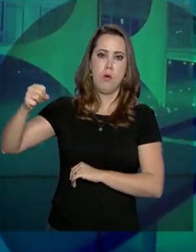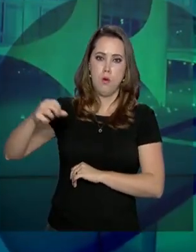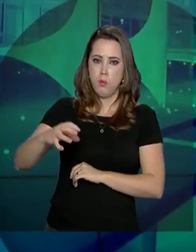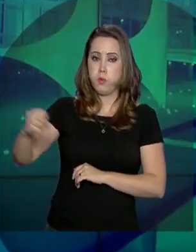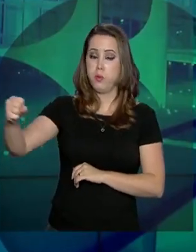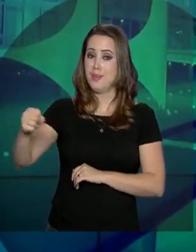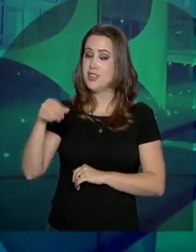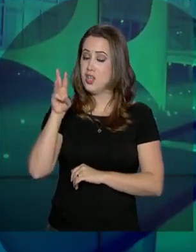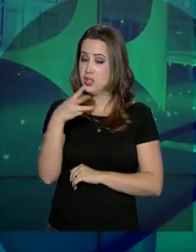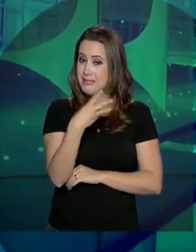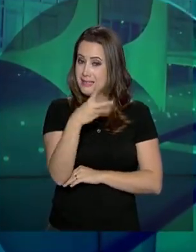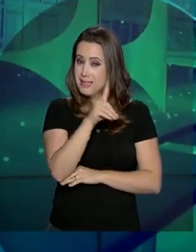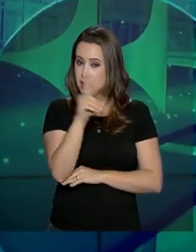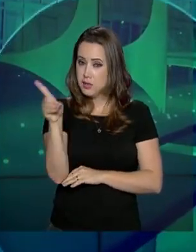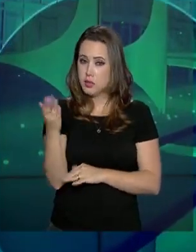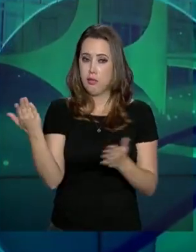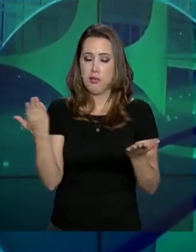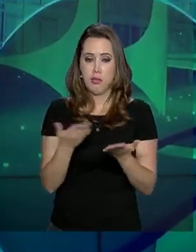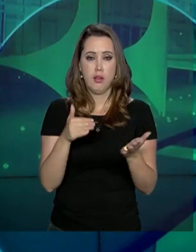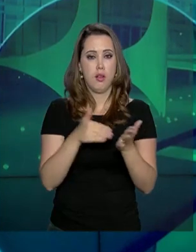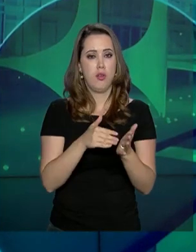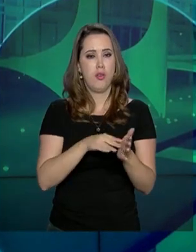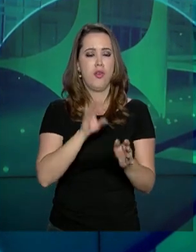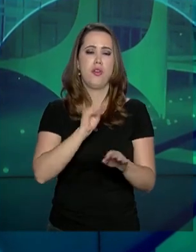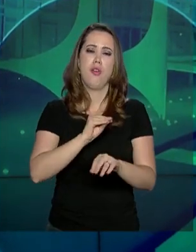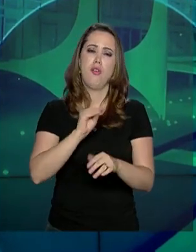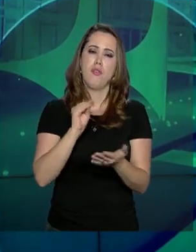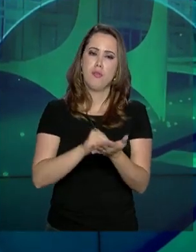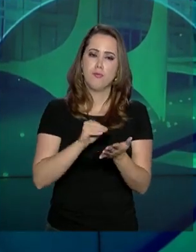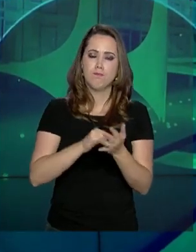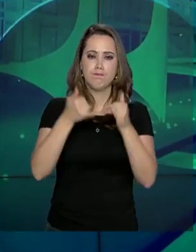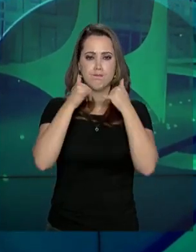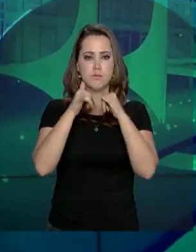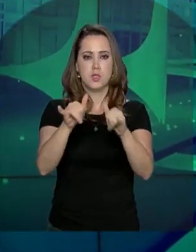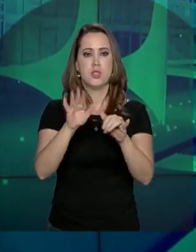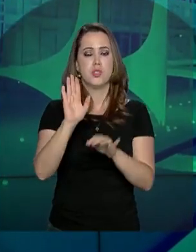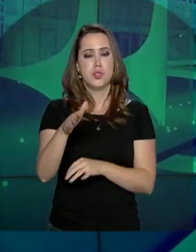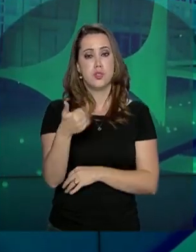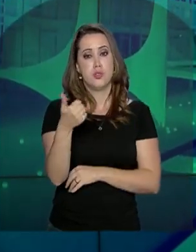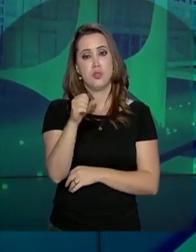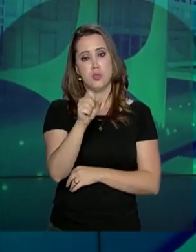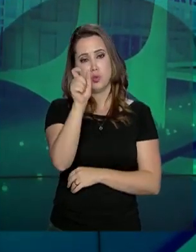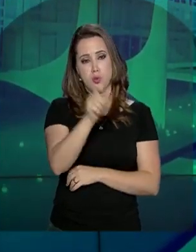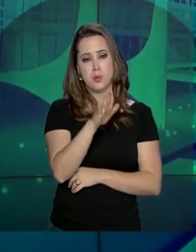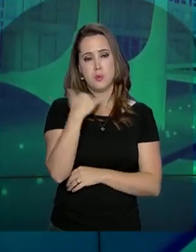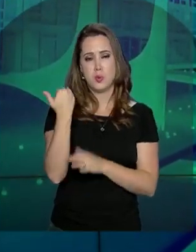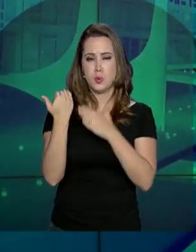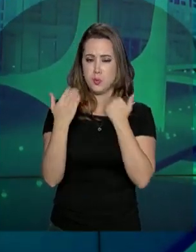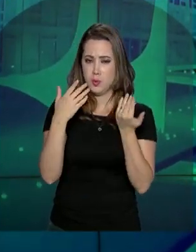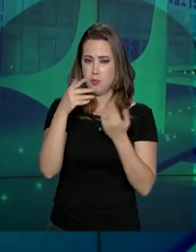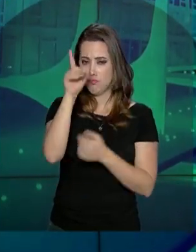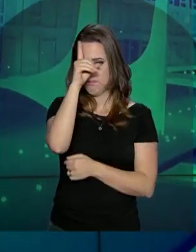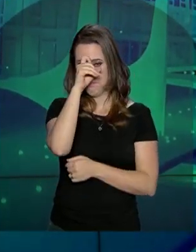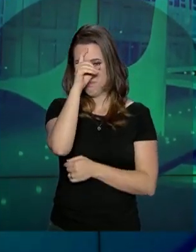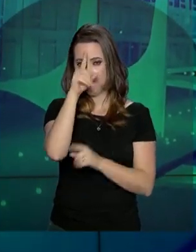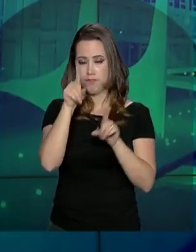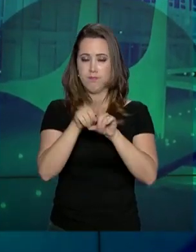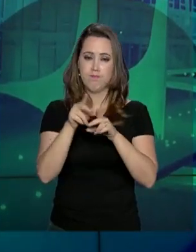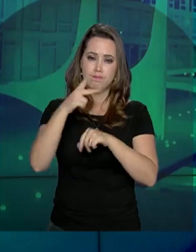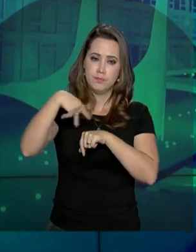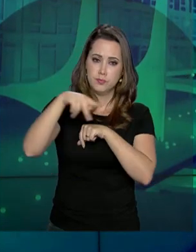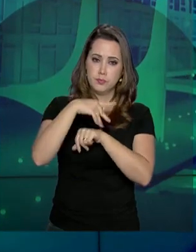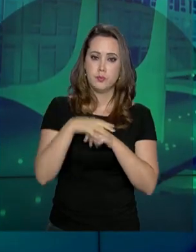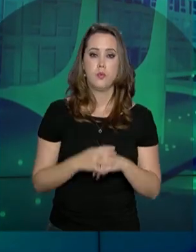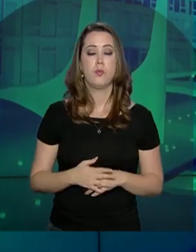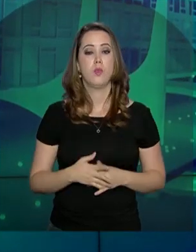o momento, de acordo com a nota, a falta de energia elétrica já resulta em 18 vítimas em hospitais e em clínicas